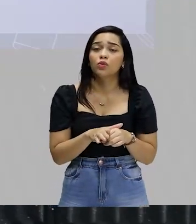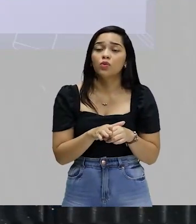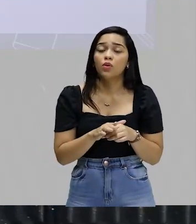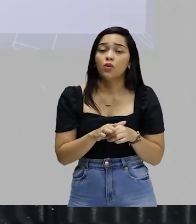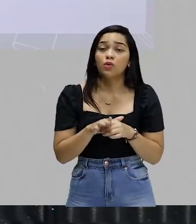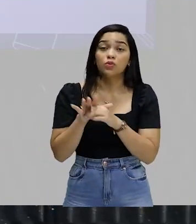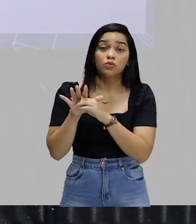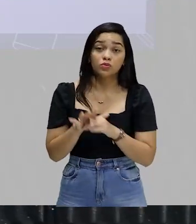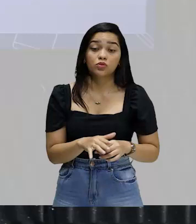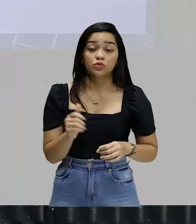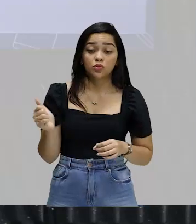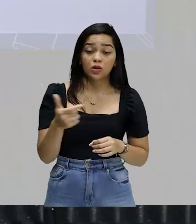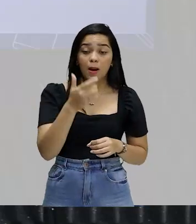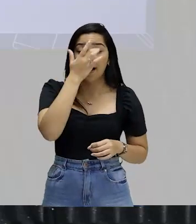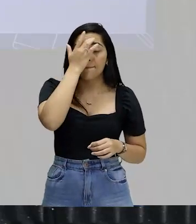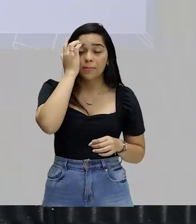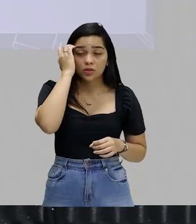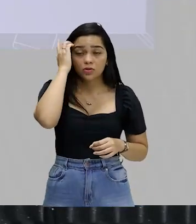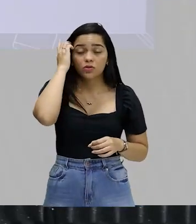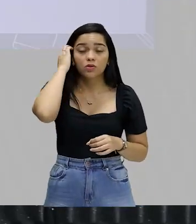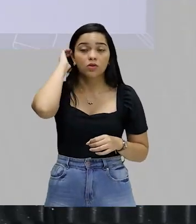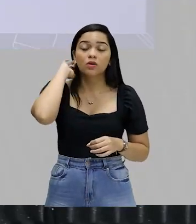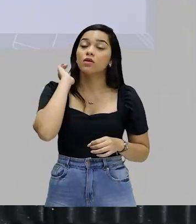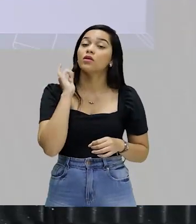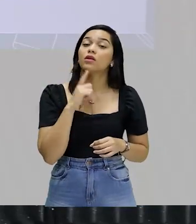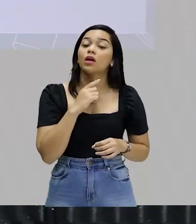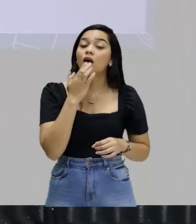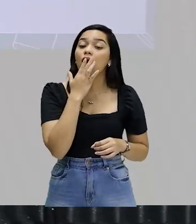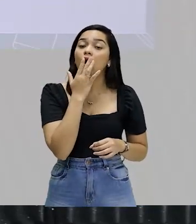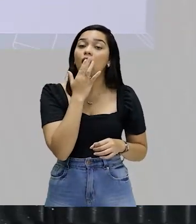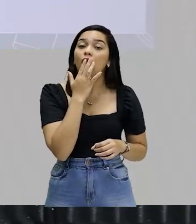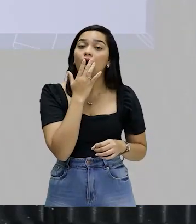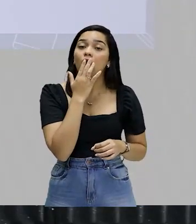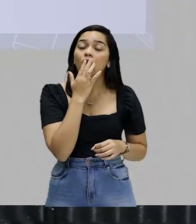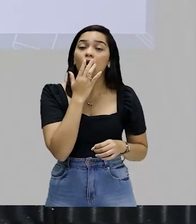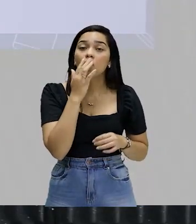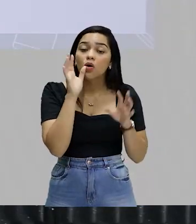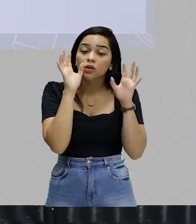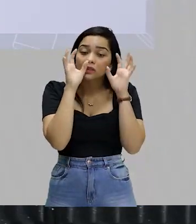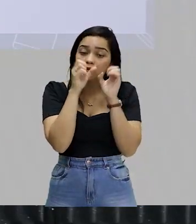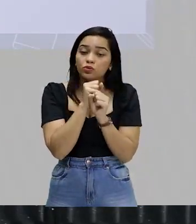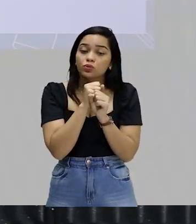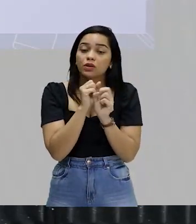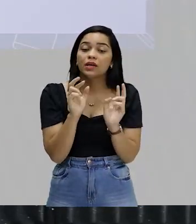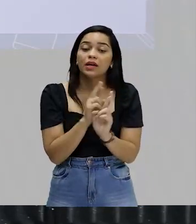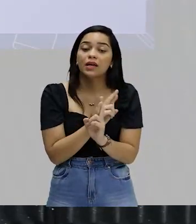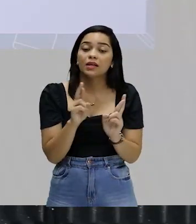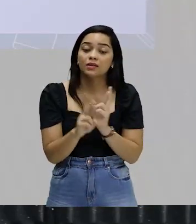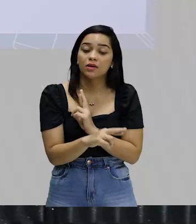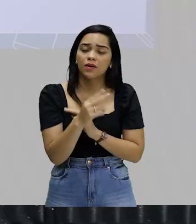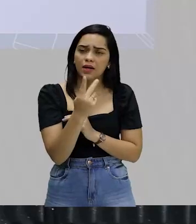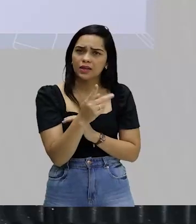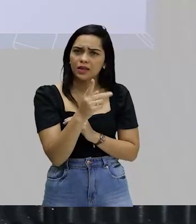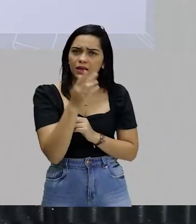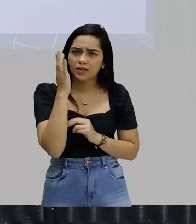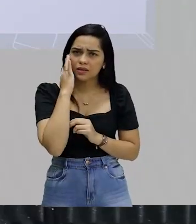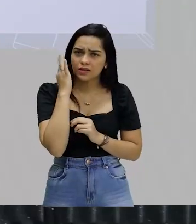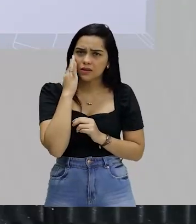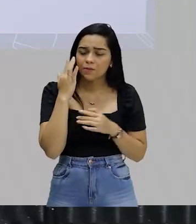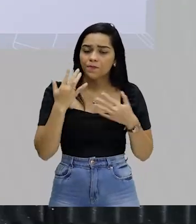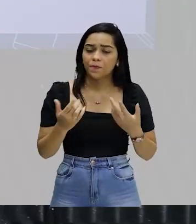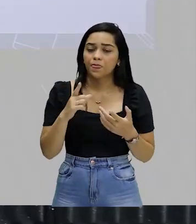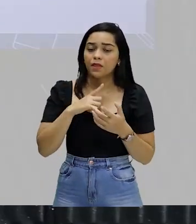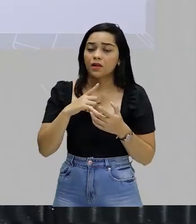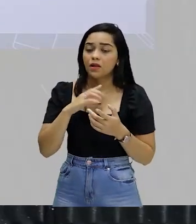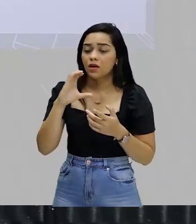preconceito do que uma pessoa que tem a cor da pele mais escura em relação a dela, entendeu? Então,